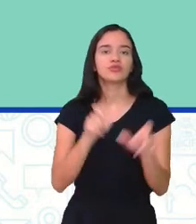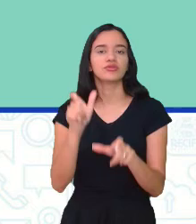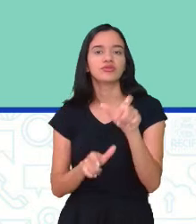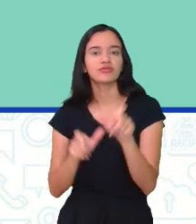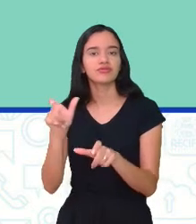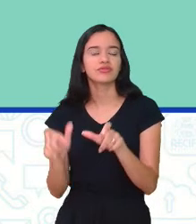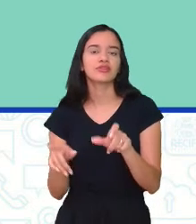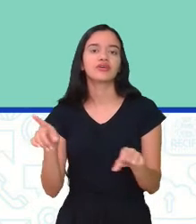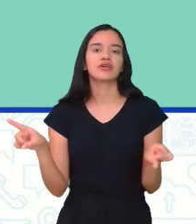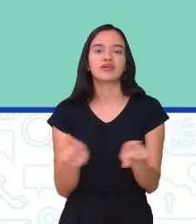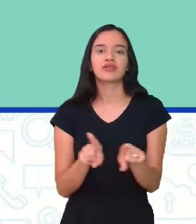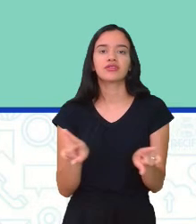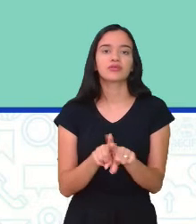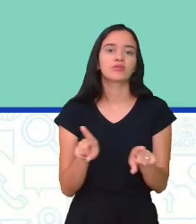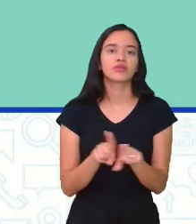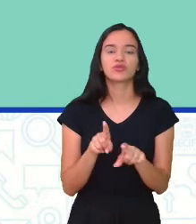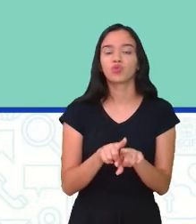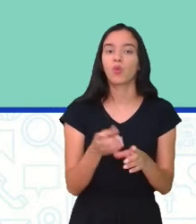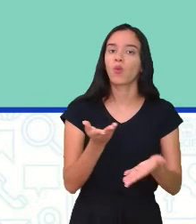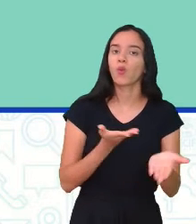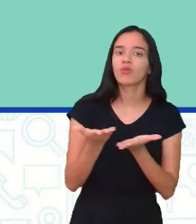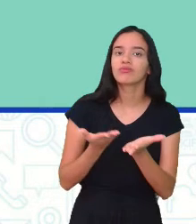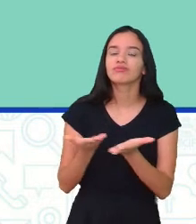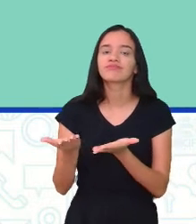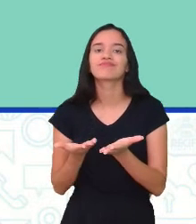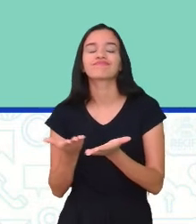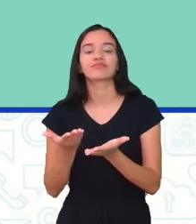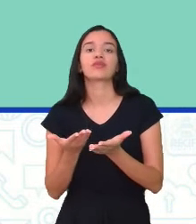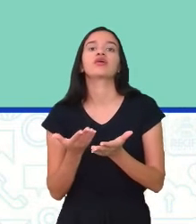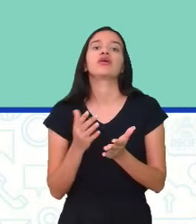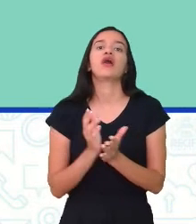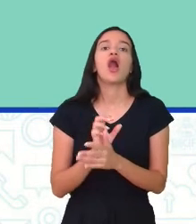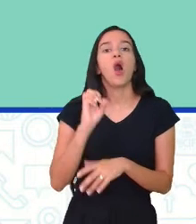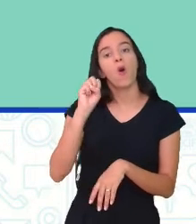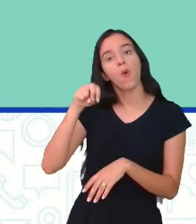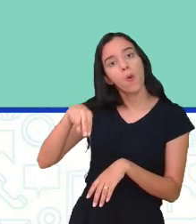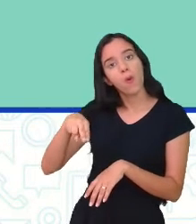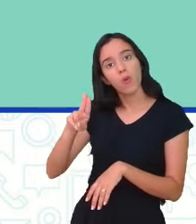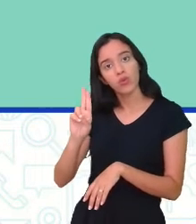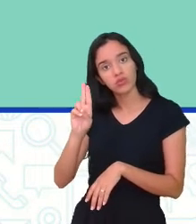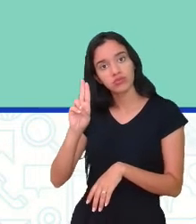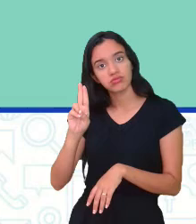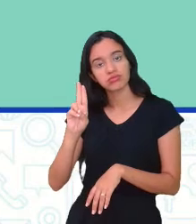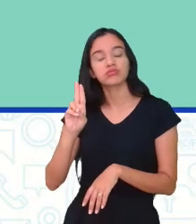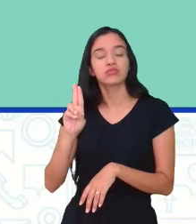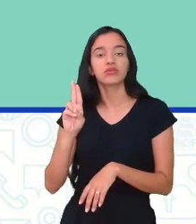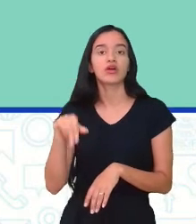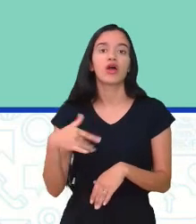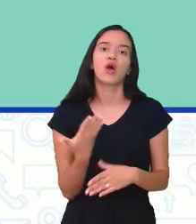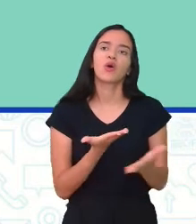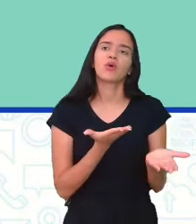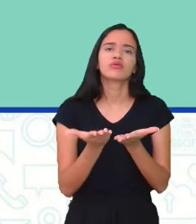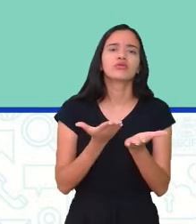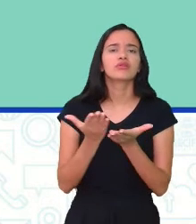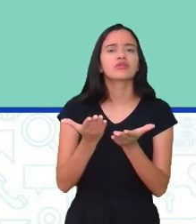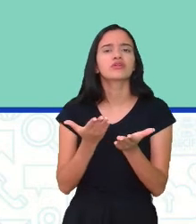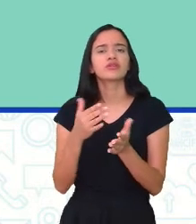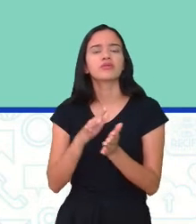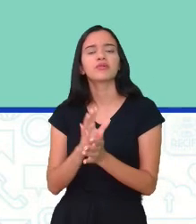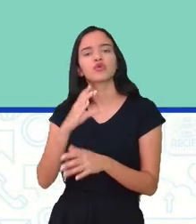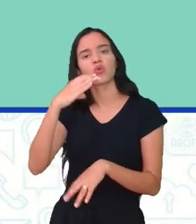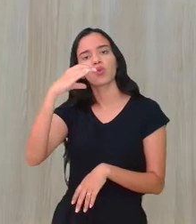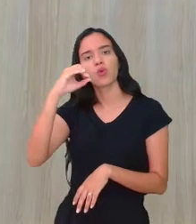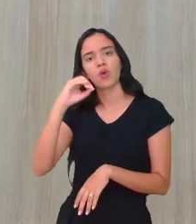até de fazer o tratamento segundo a Organização Mundial de Saúde o tratamento com aquele coquetel